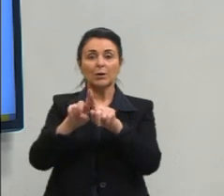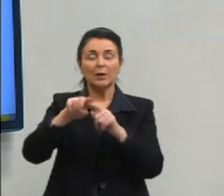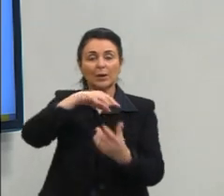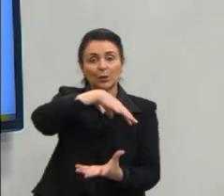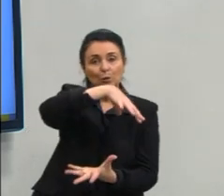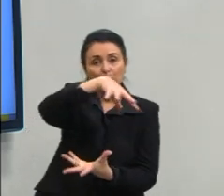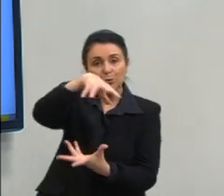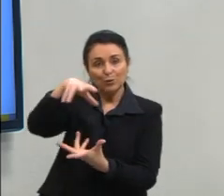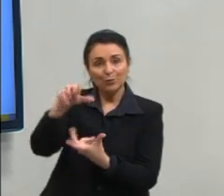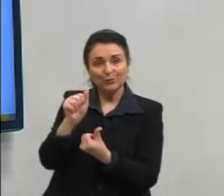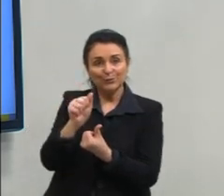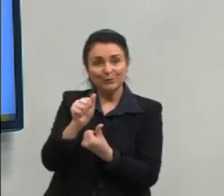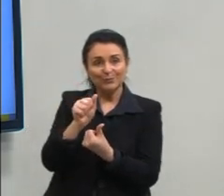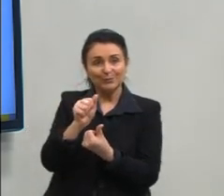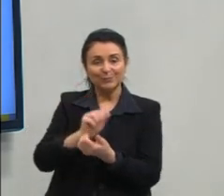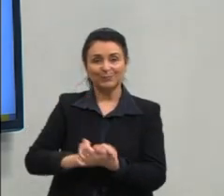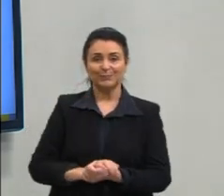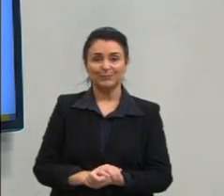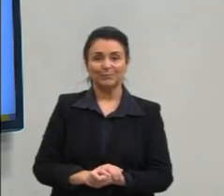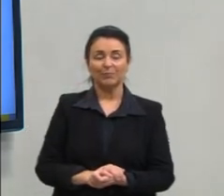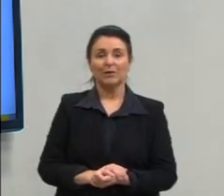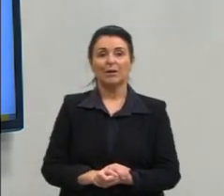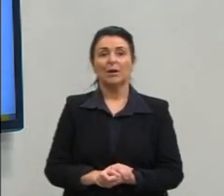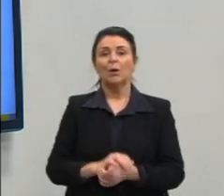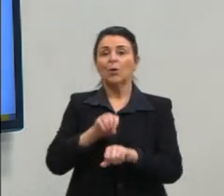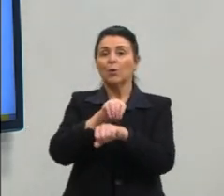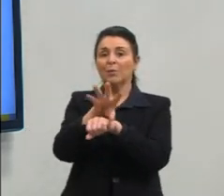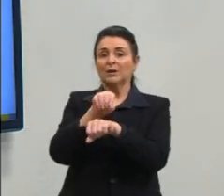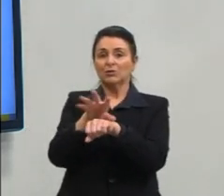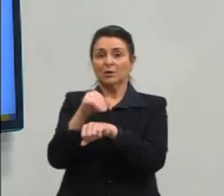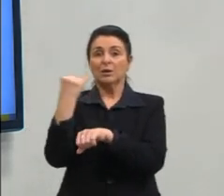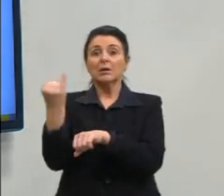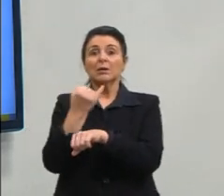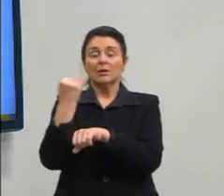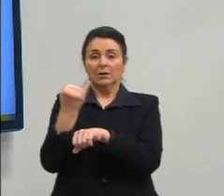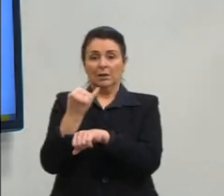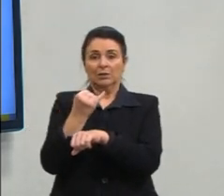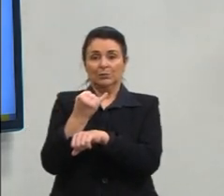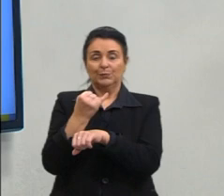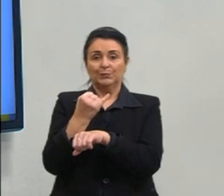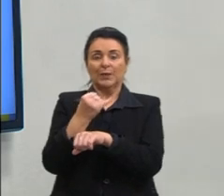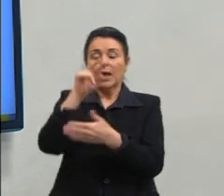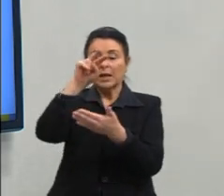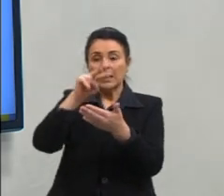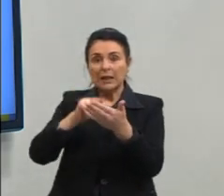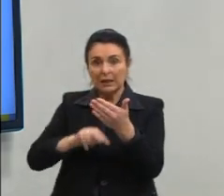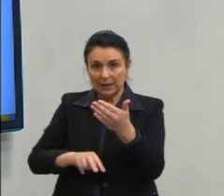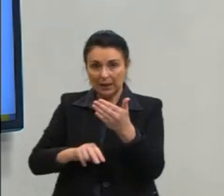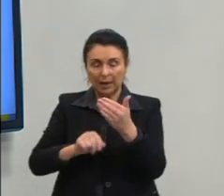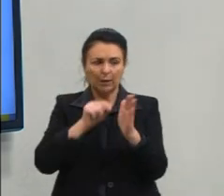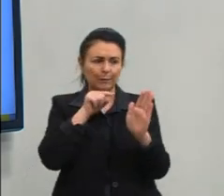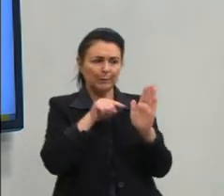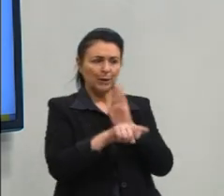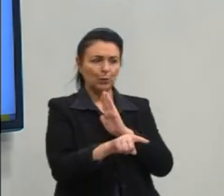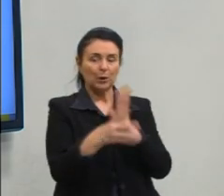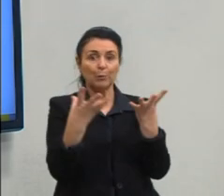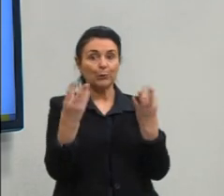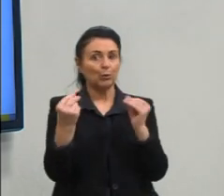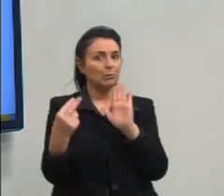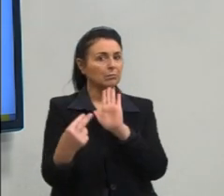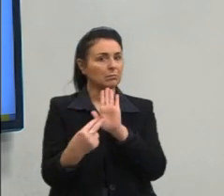hispanohablantes. Uma das dicas que eu posso dar para você é ler o enunciado com muita atenção,